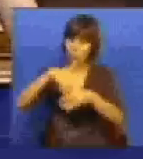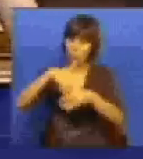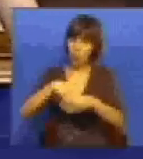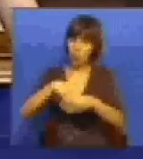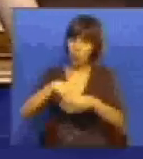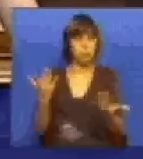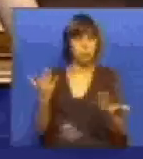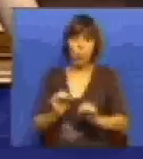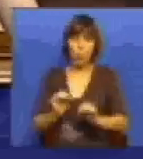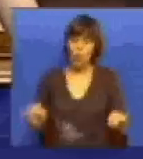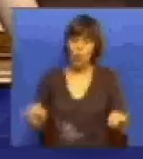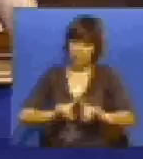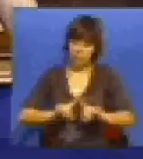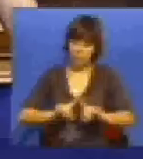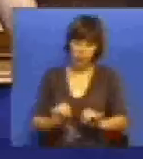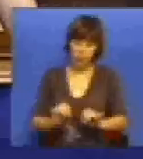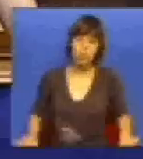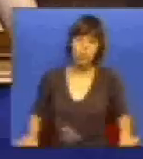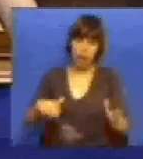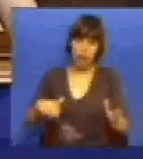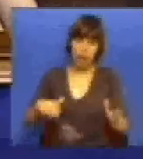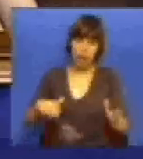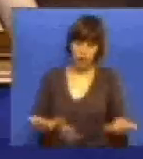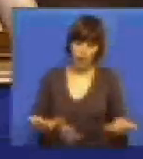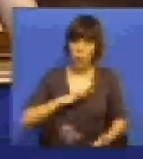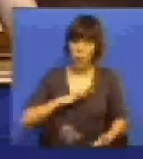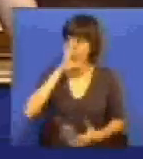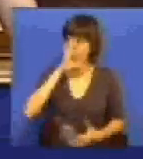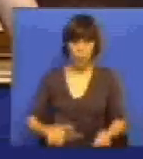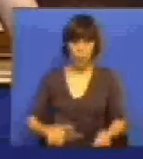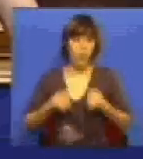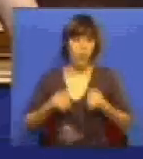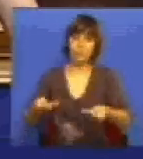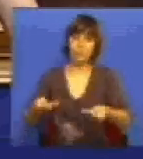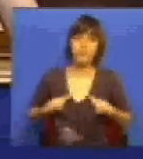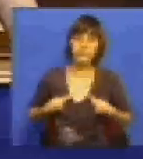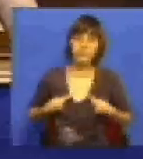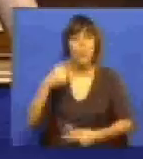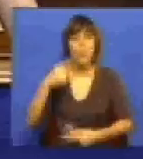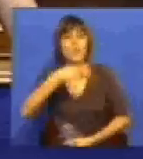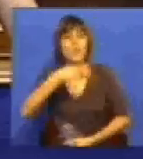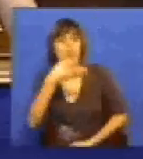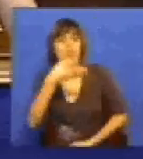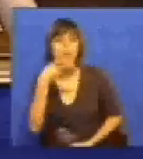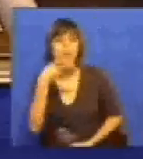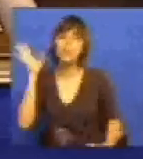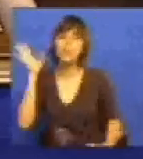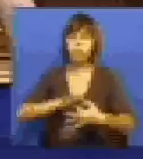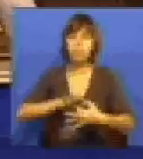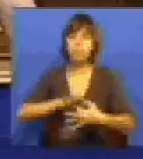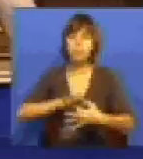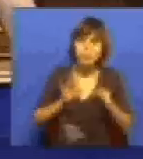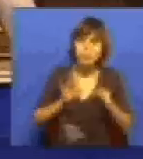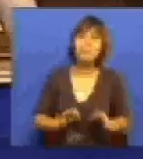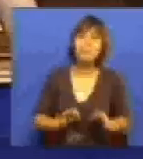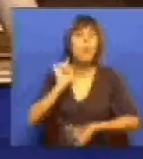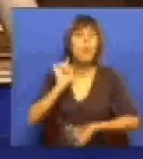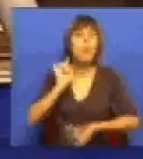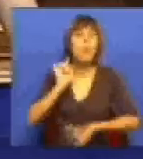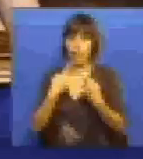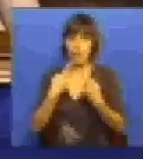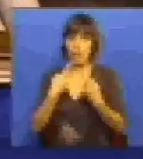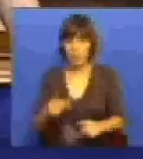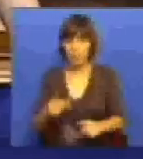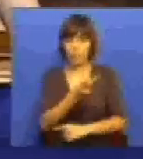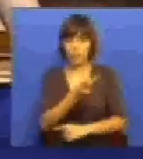não tem qualquer diferença. Até agora o Sr. Ministro não nos conseguiu apresentar um único argumento dizendo exatamente o que é que é diferente